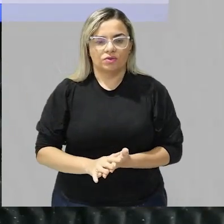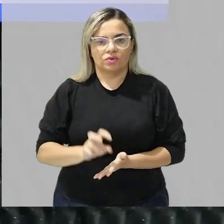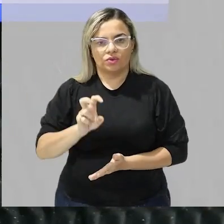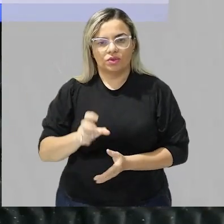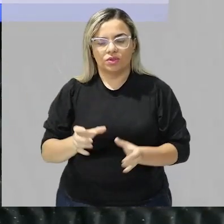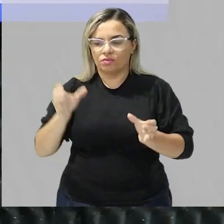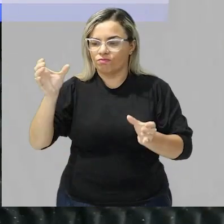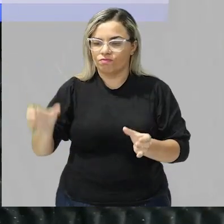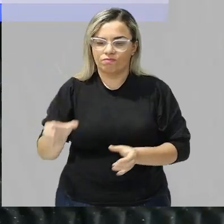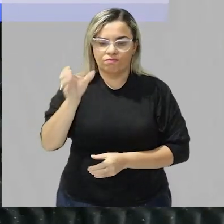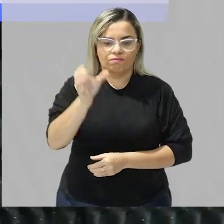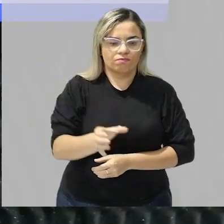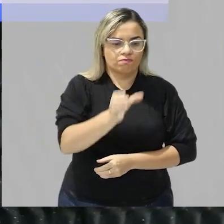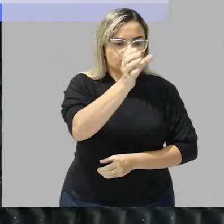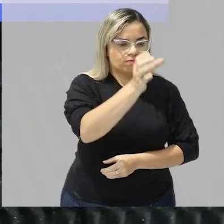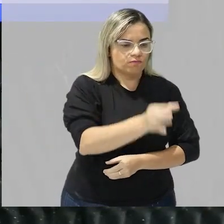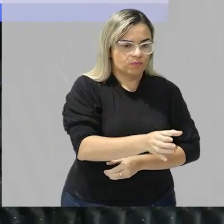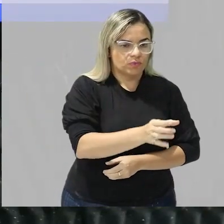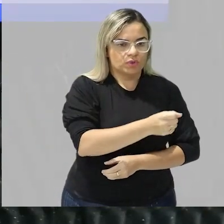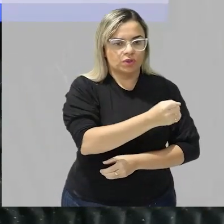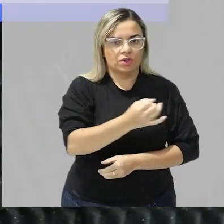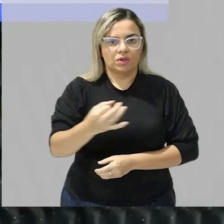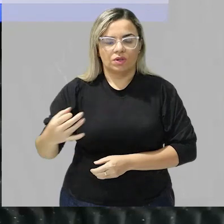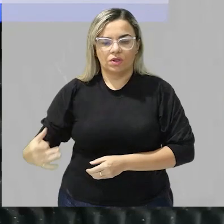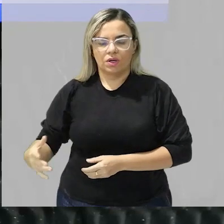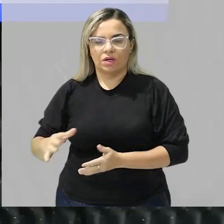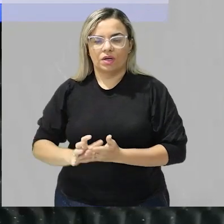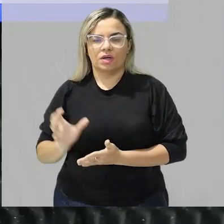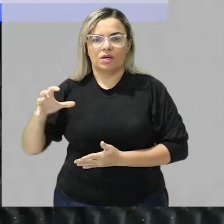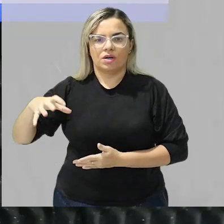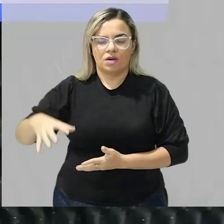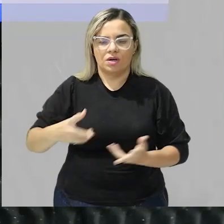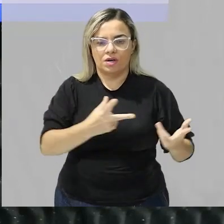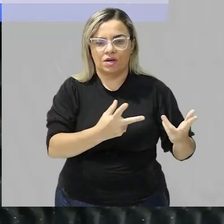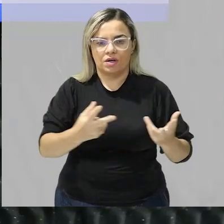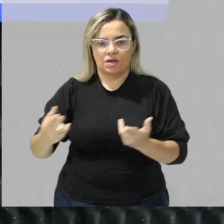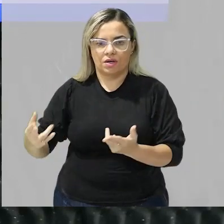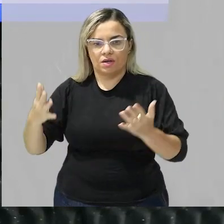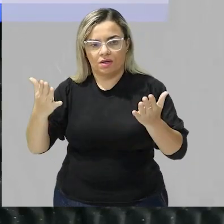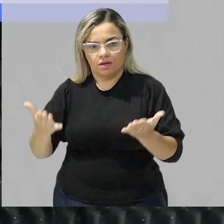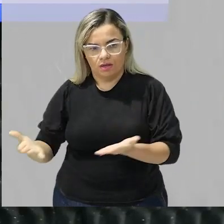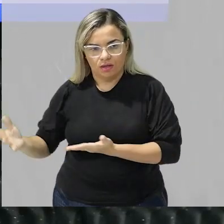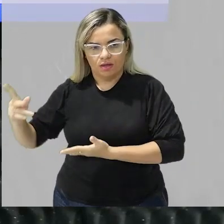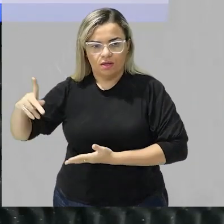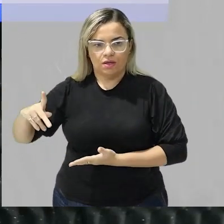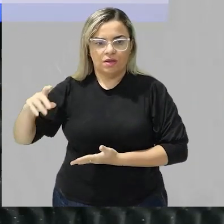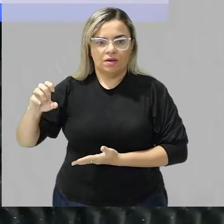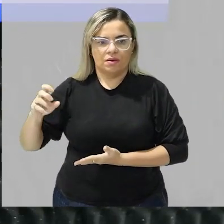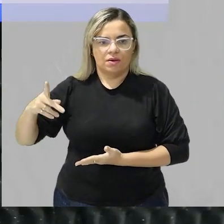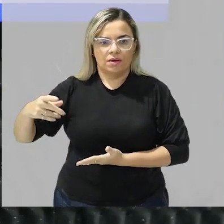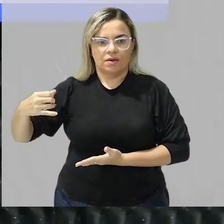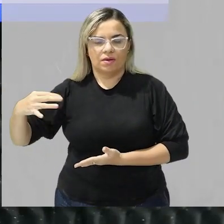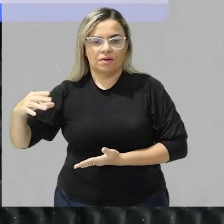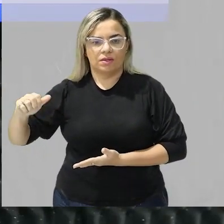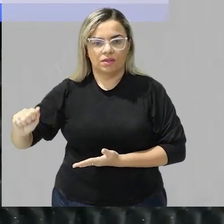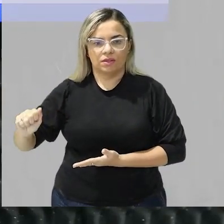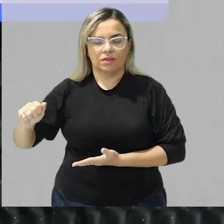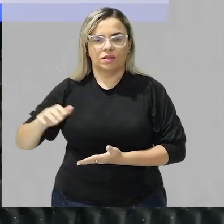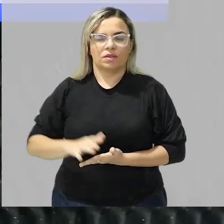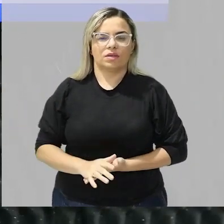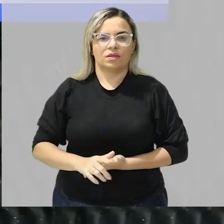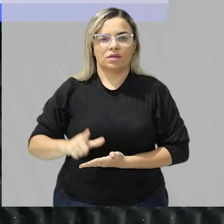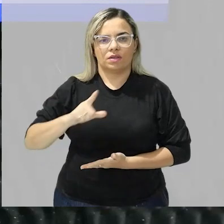e a mesma enzima qual é a enzima a enzima pepsina nós temos aqui pessoal